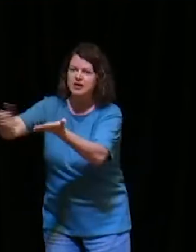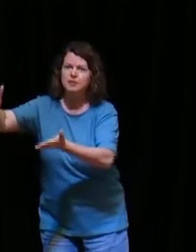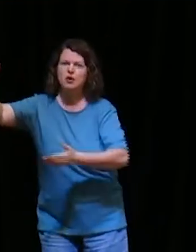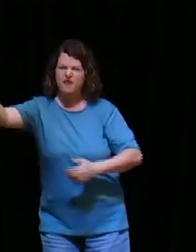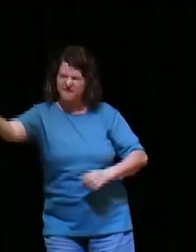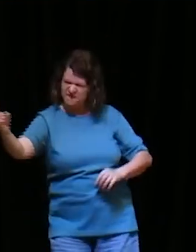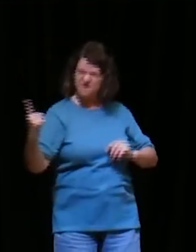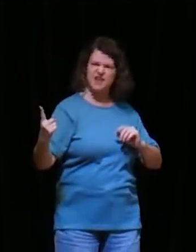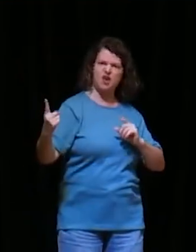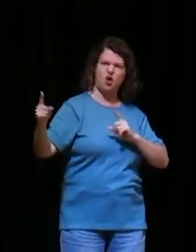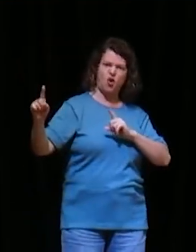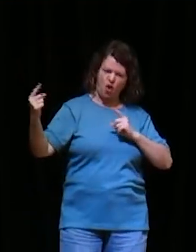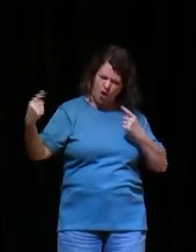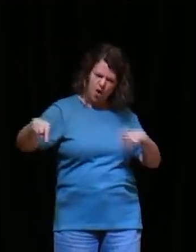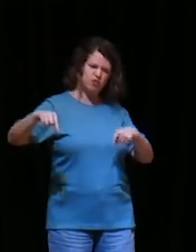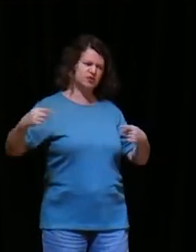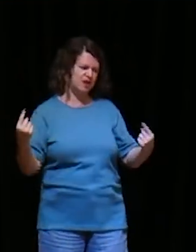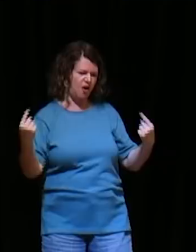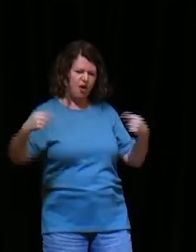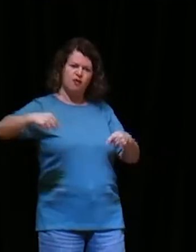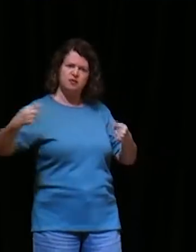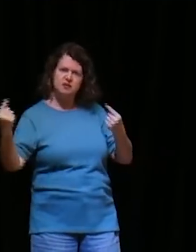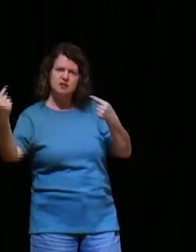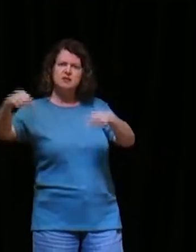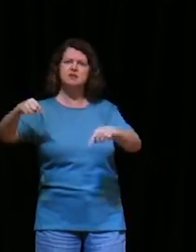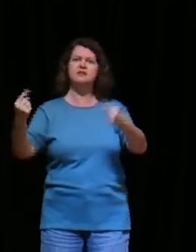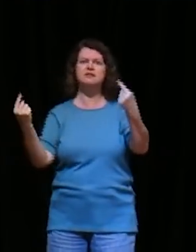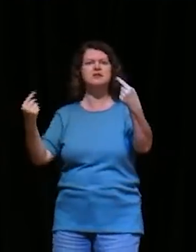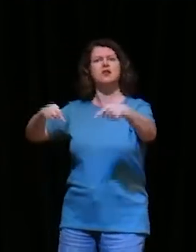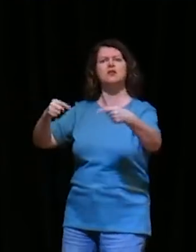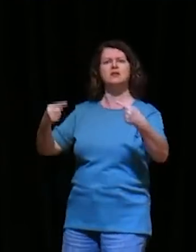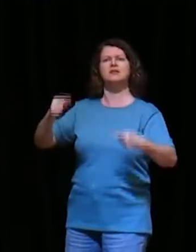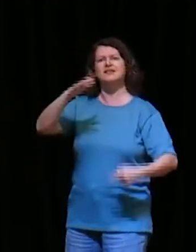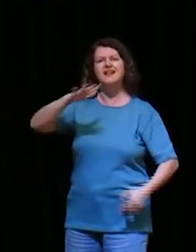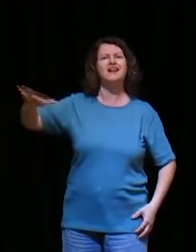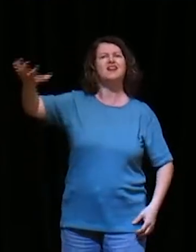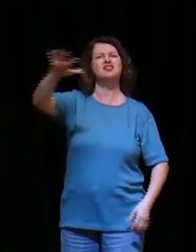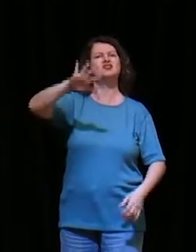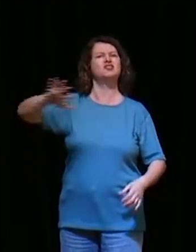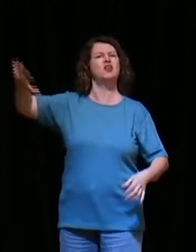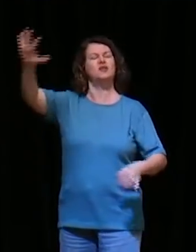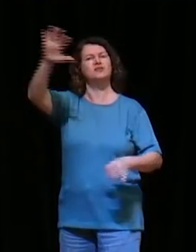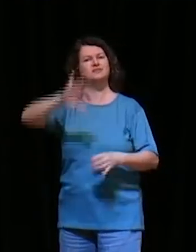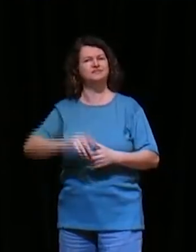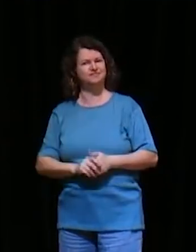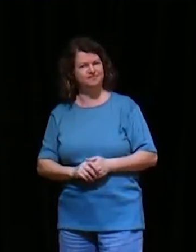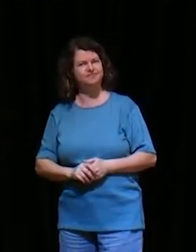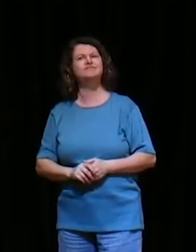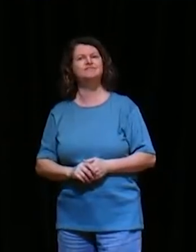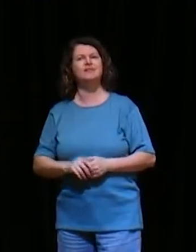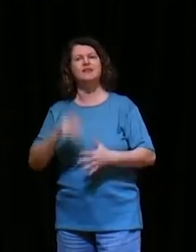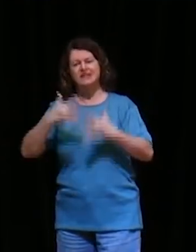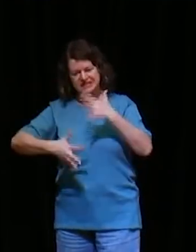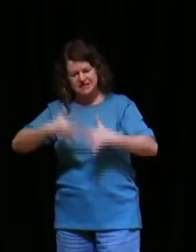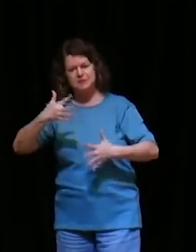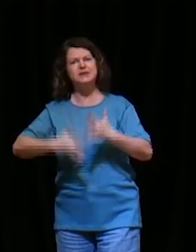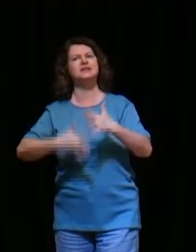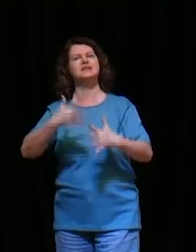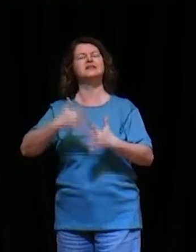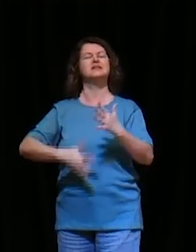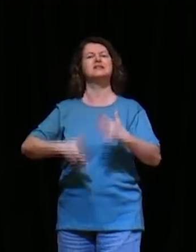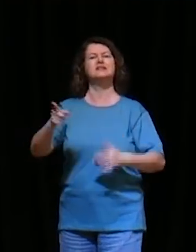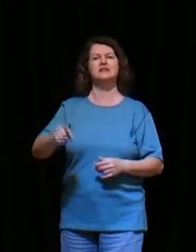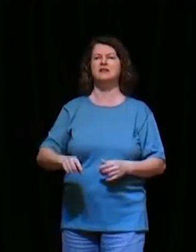o príncipe da Pérsia, aquela região, que dominava ali, impediu aquele principado, impediu ele de voltar, então, não